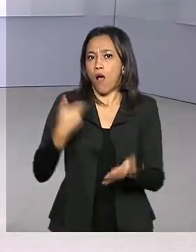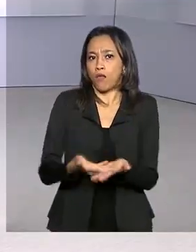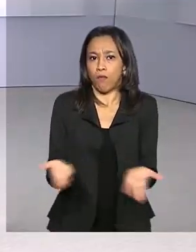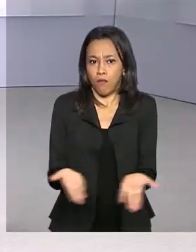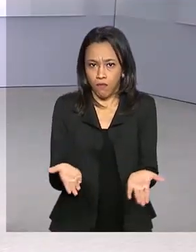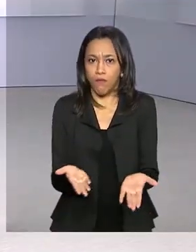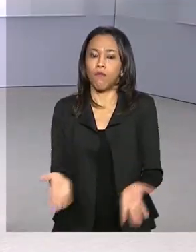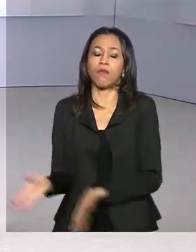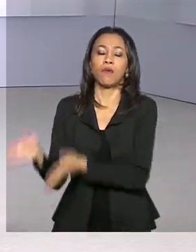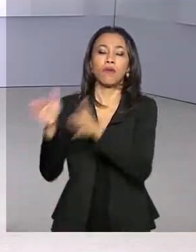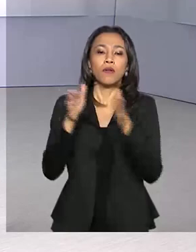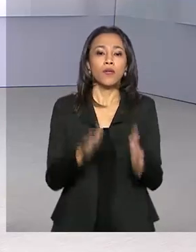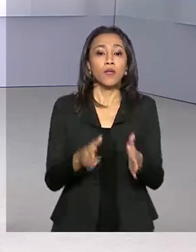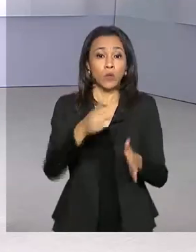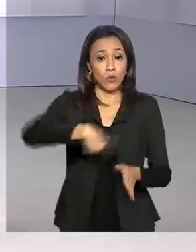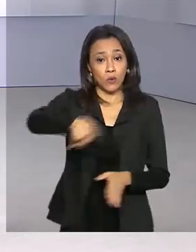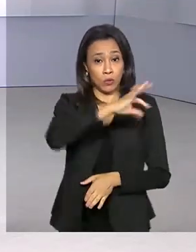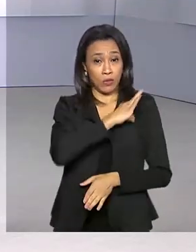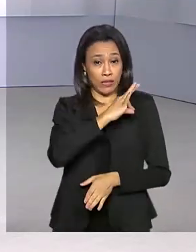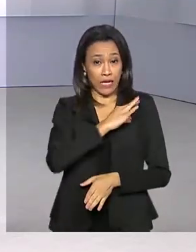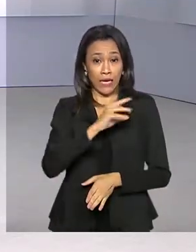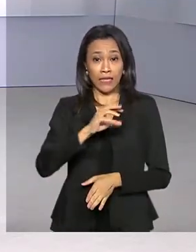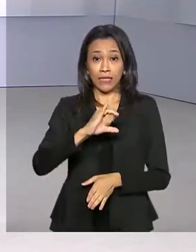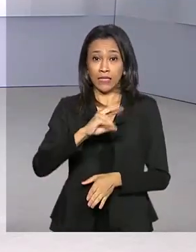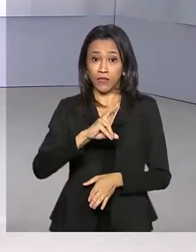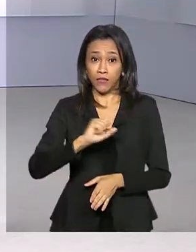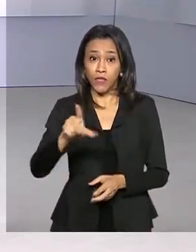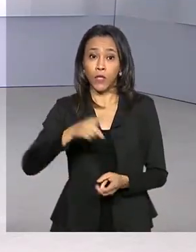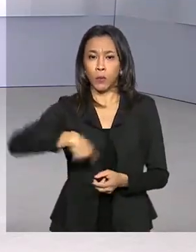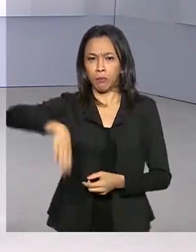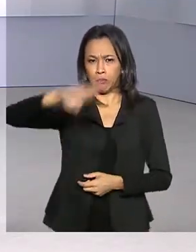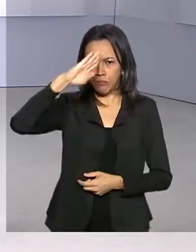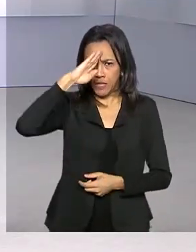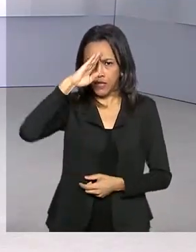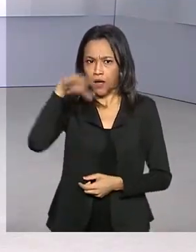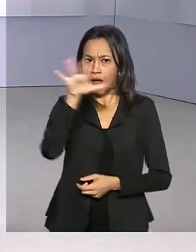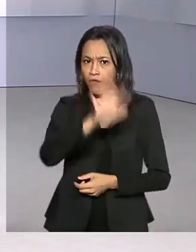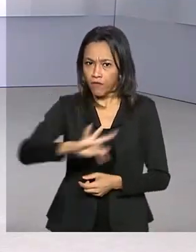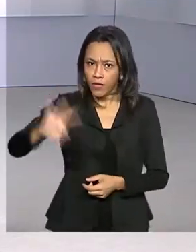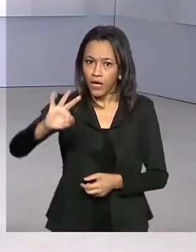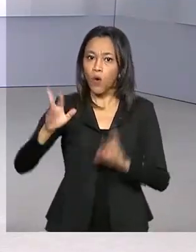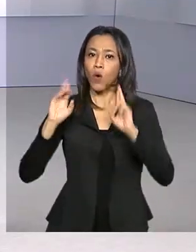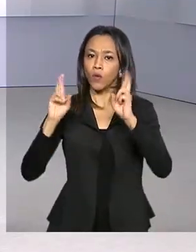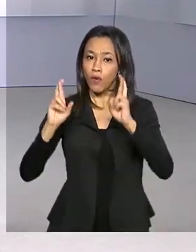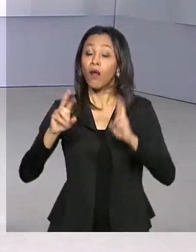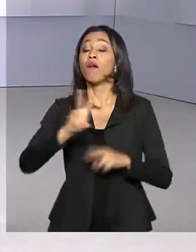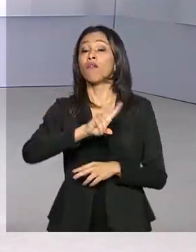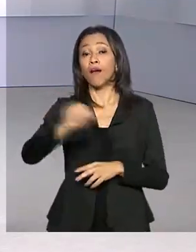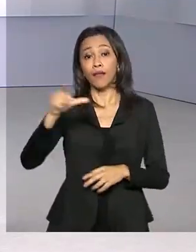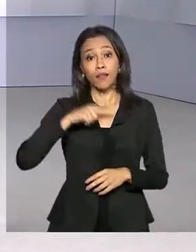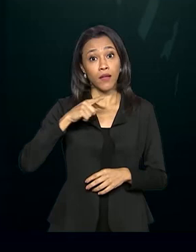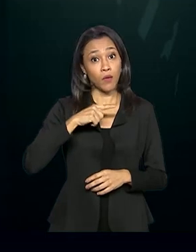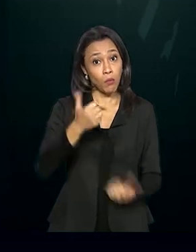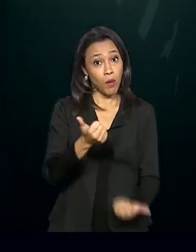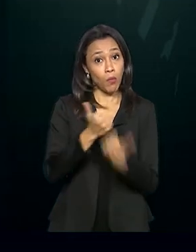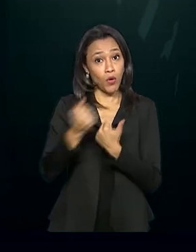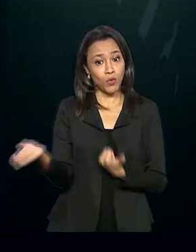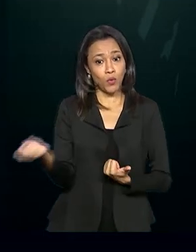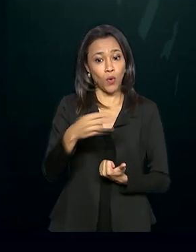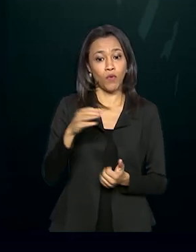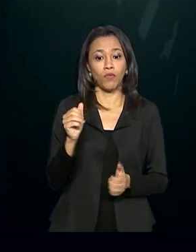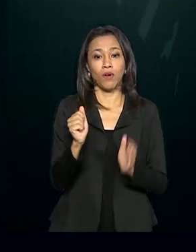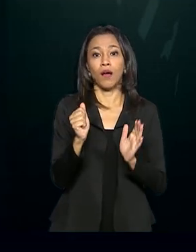Os policiais civis, militares, federais e rodoviários federais vão poder contar com um novo aplicativo para